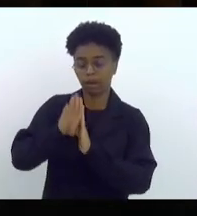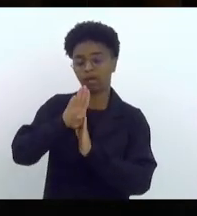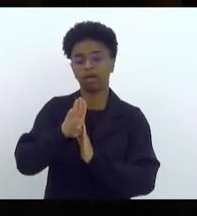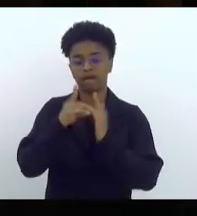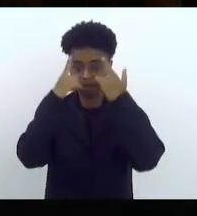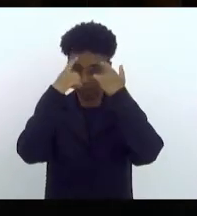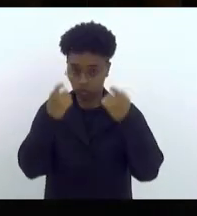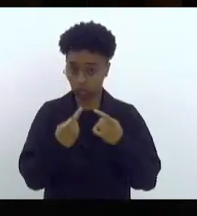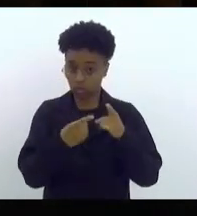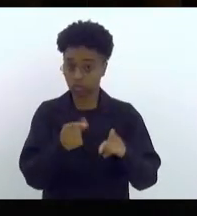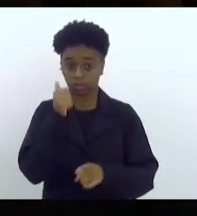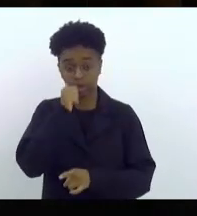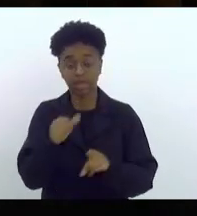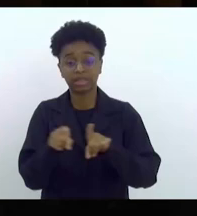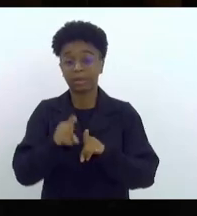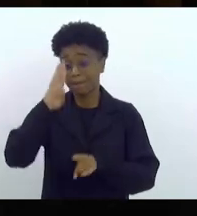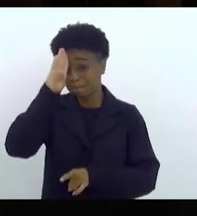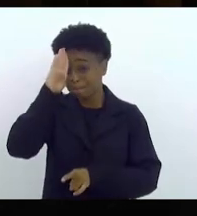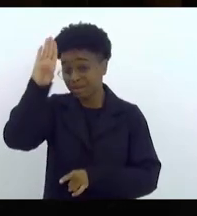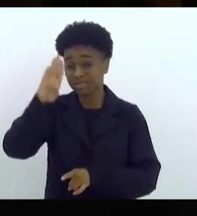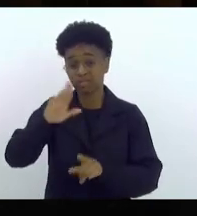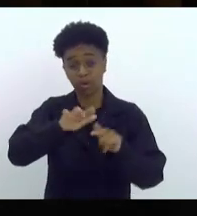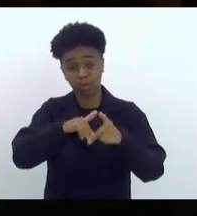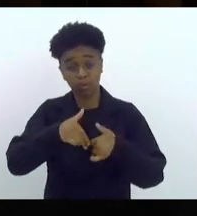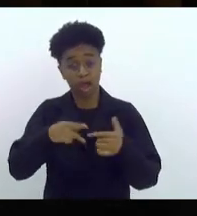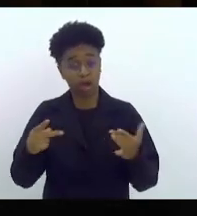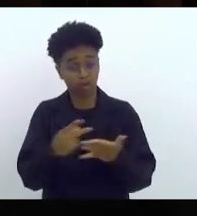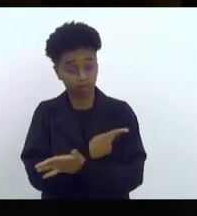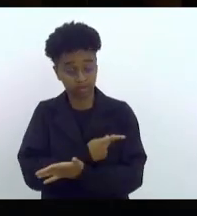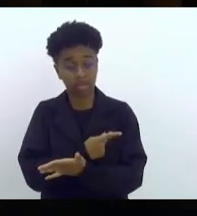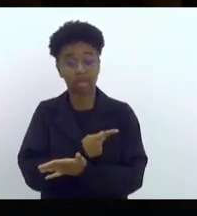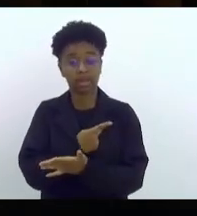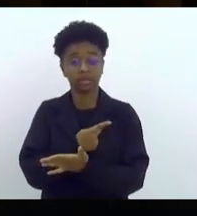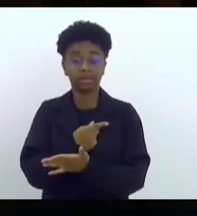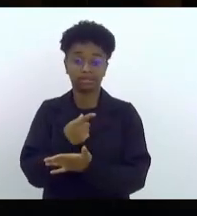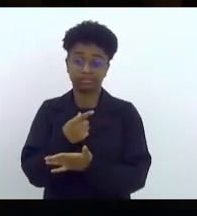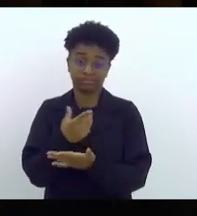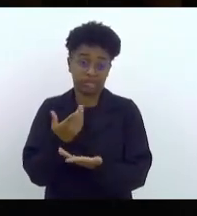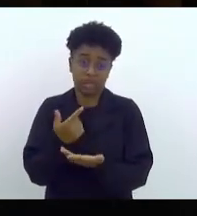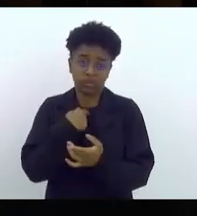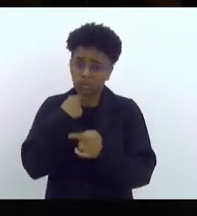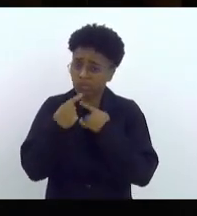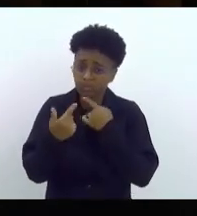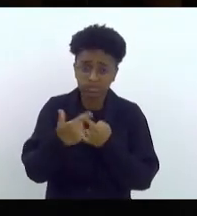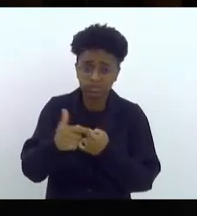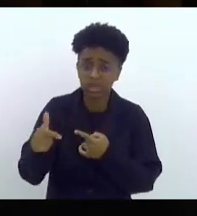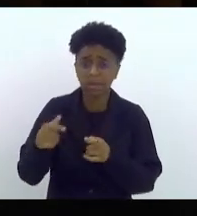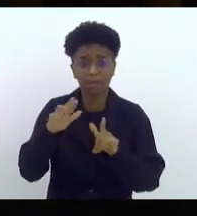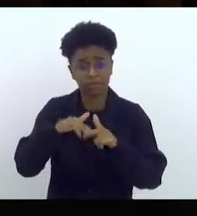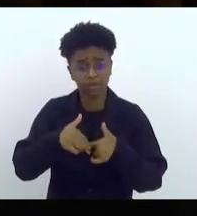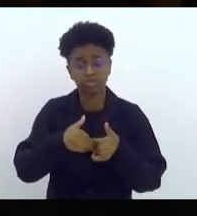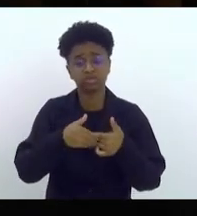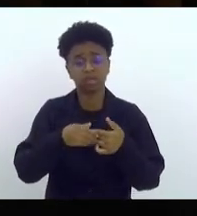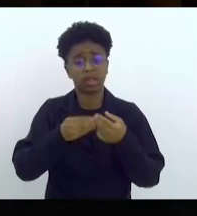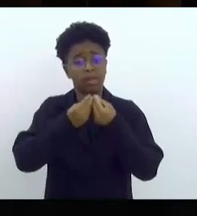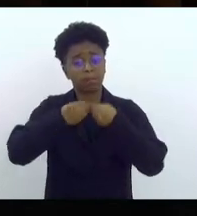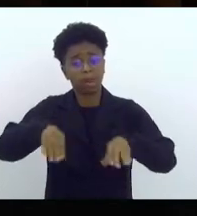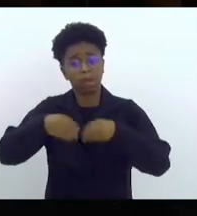principais motivações no relatório têm a ver, e eu não tenho dúvida, do desmonte das políticas